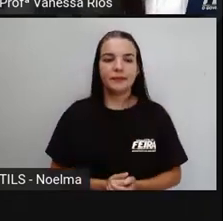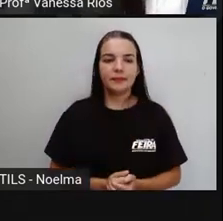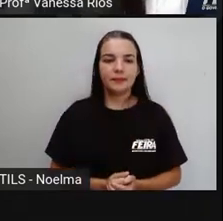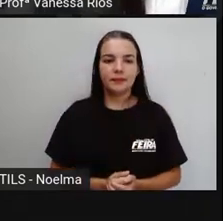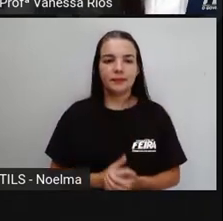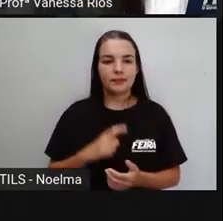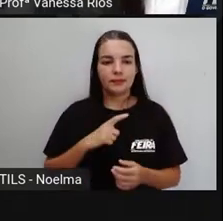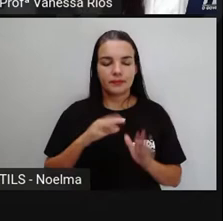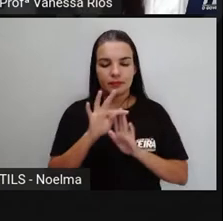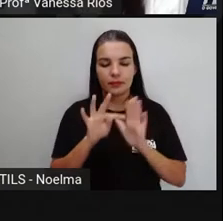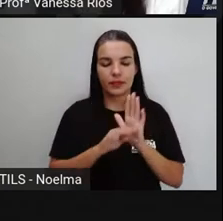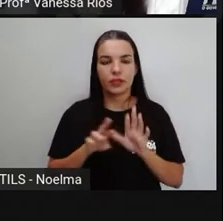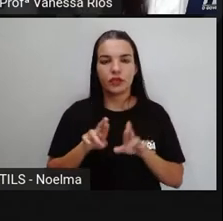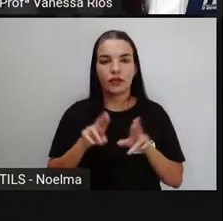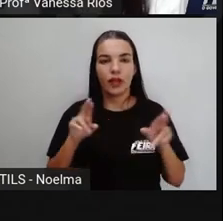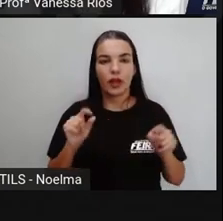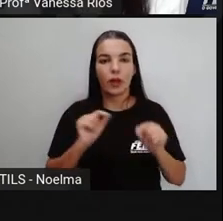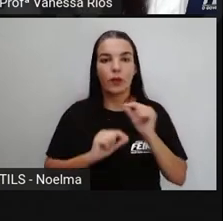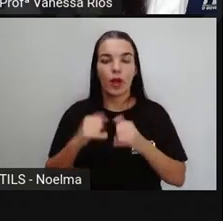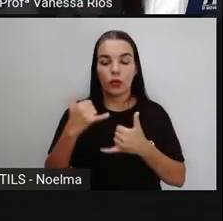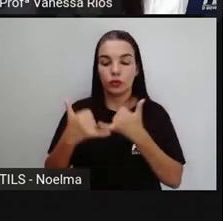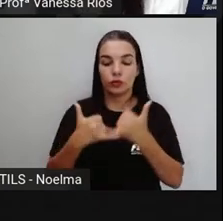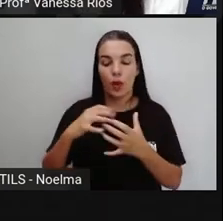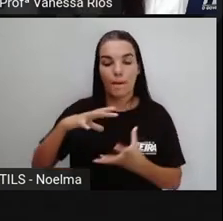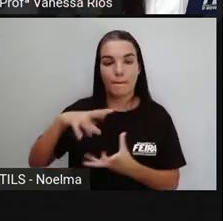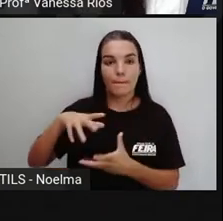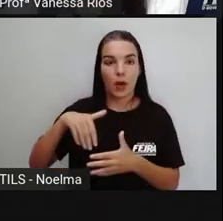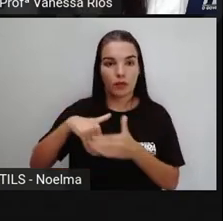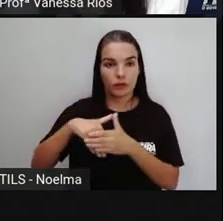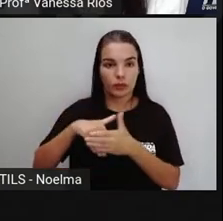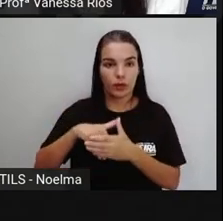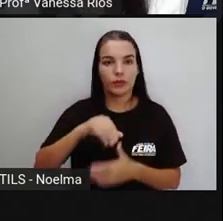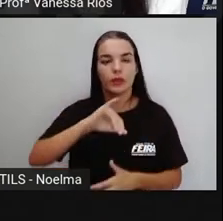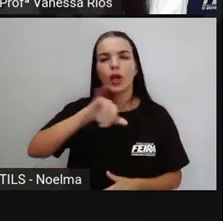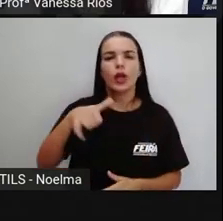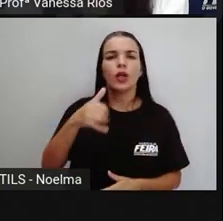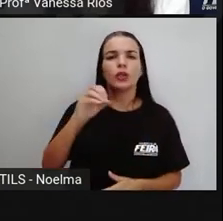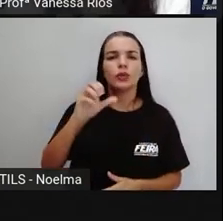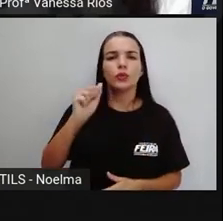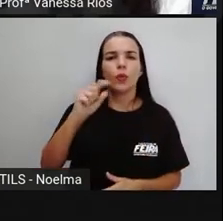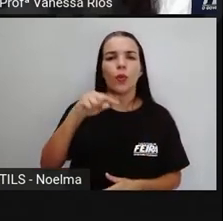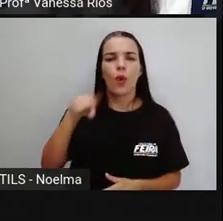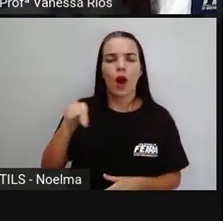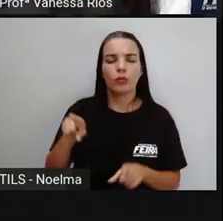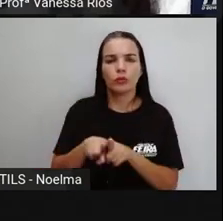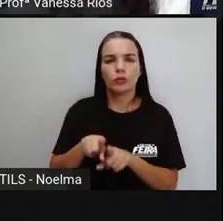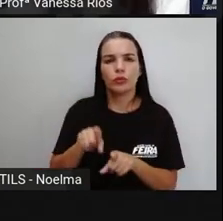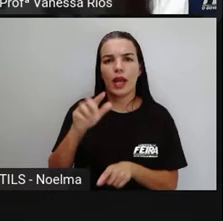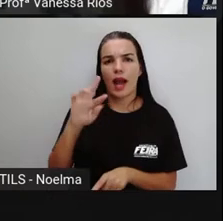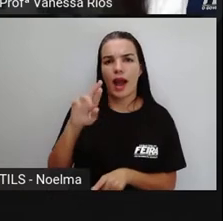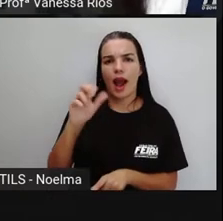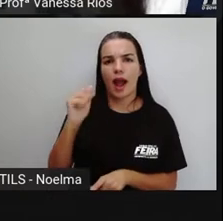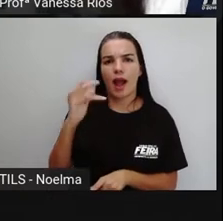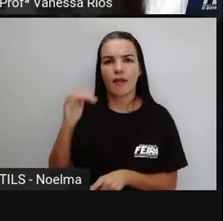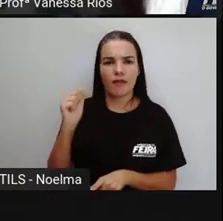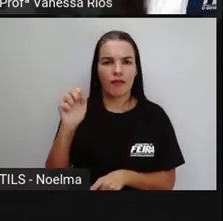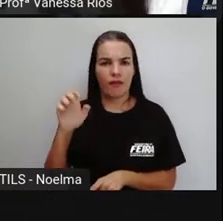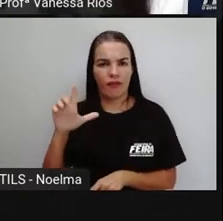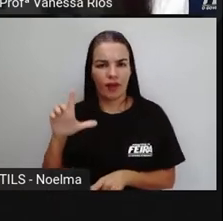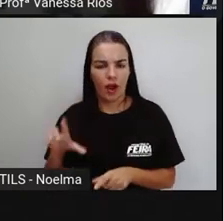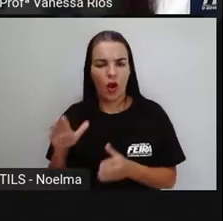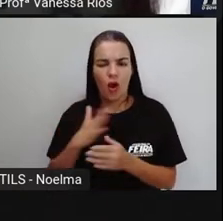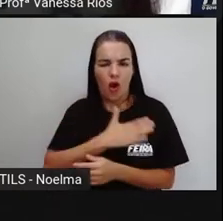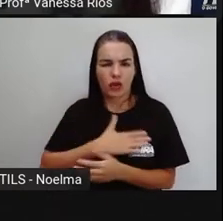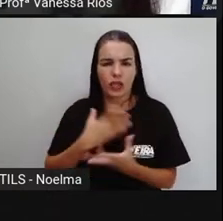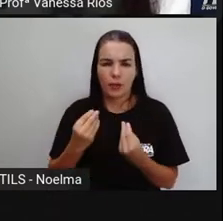só. Fala sobre o jogo de bola. Acompanha aí a leitura comigo. João e Rafael gostam muito de